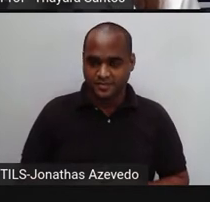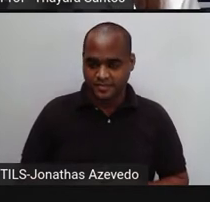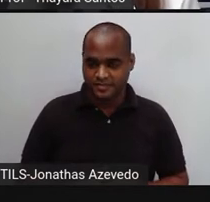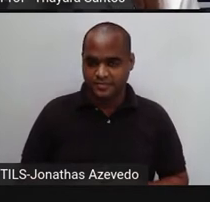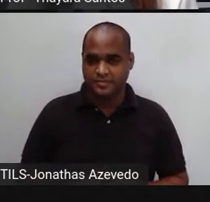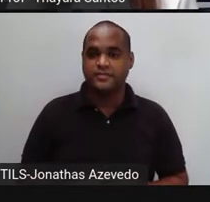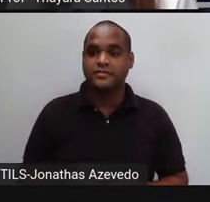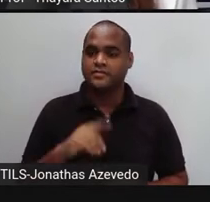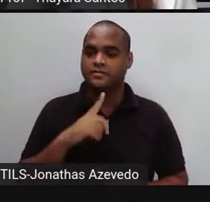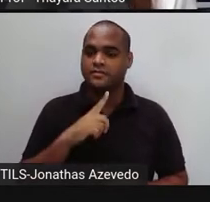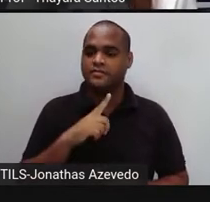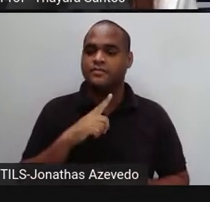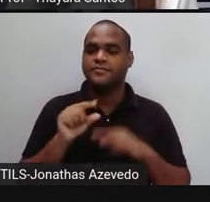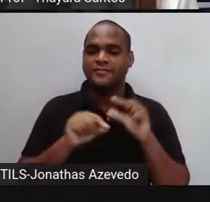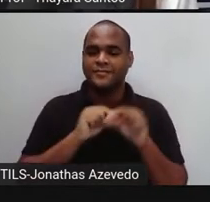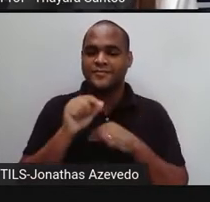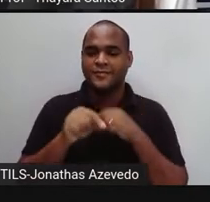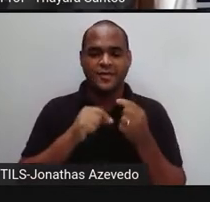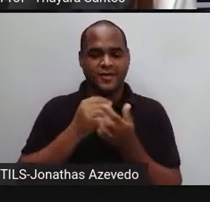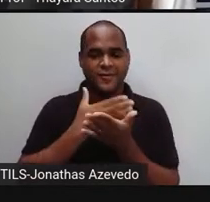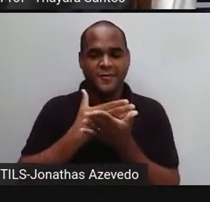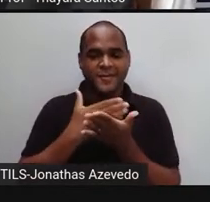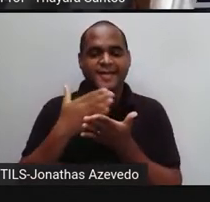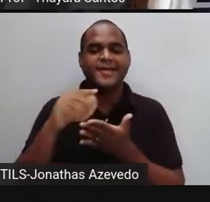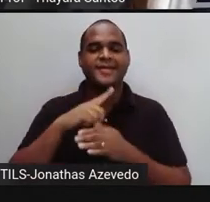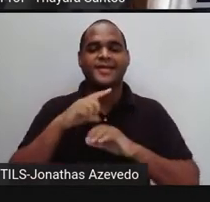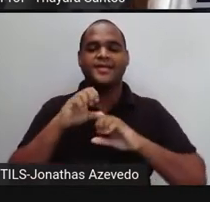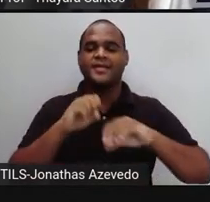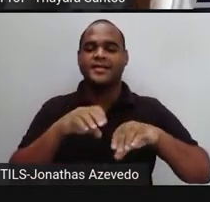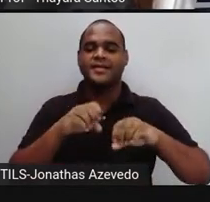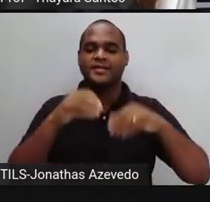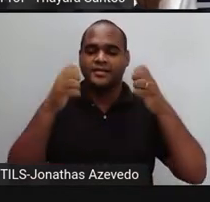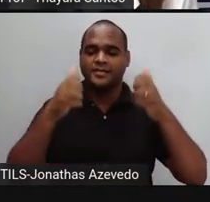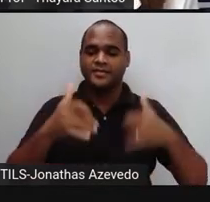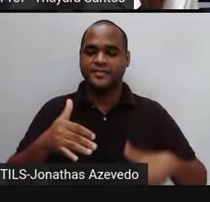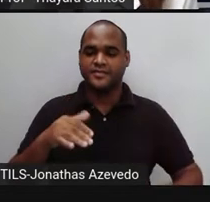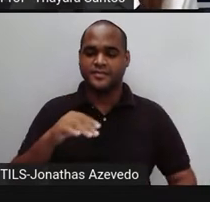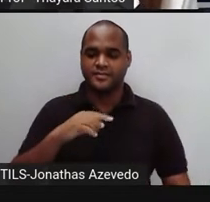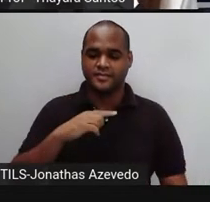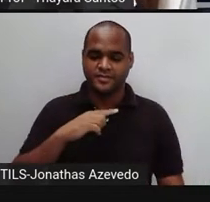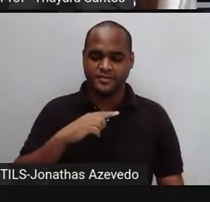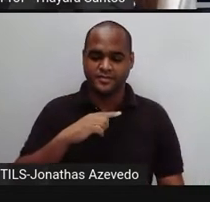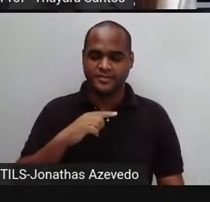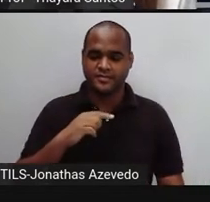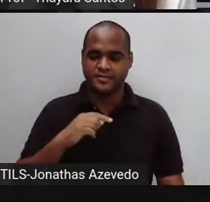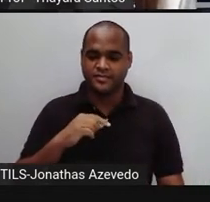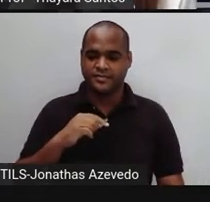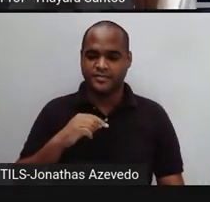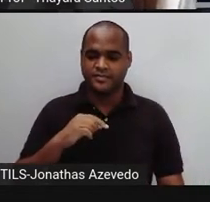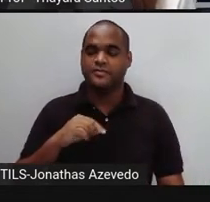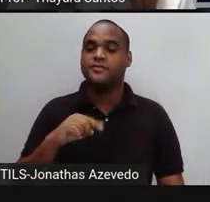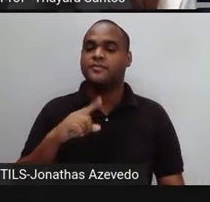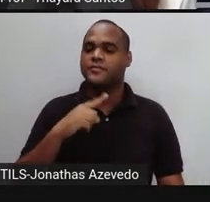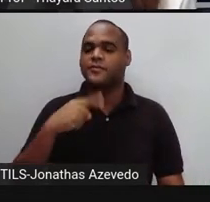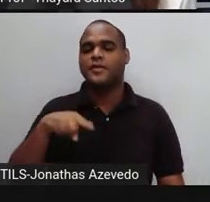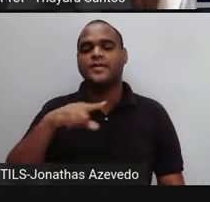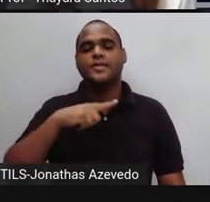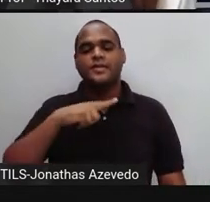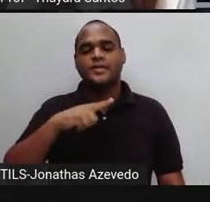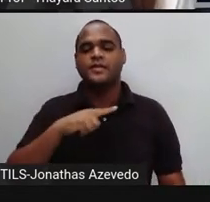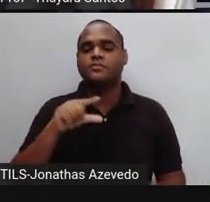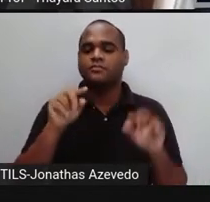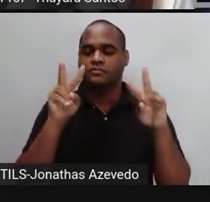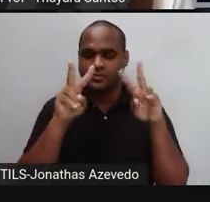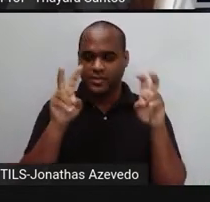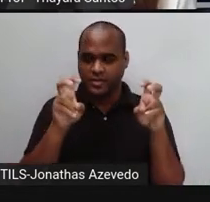de fato iniciar a nossa aula. E na aula de hoje nós vamos falar sobre, eu sei que muitos de vocês já devem ter visto o tema